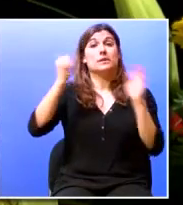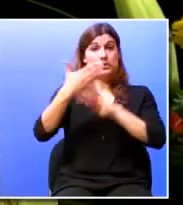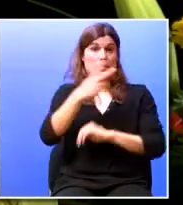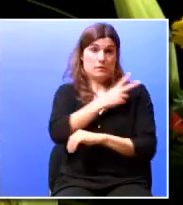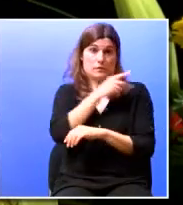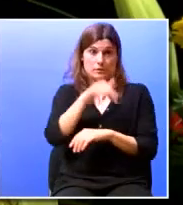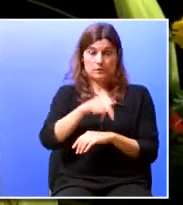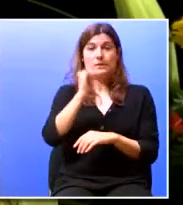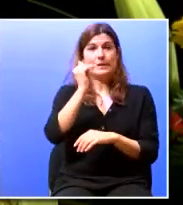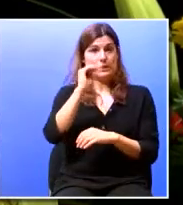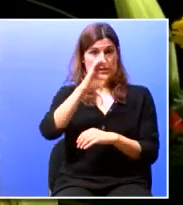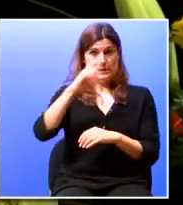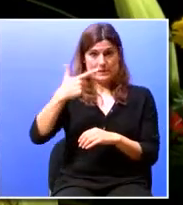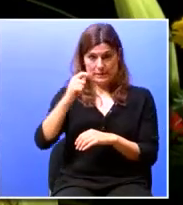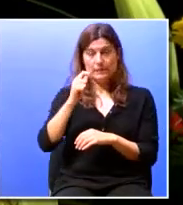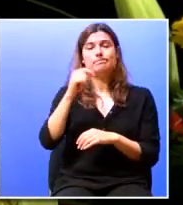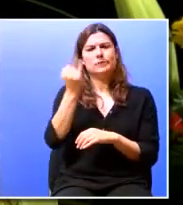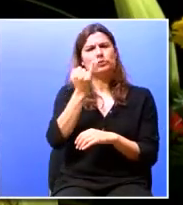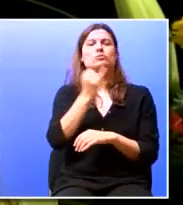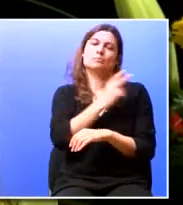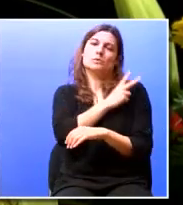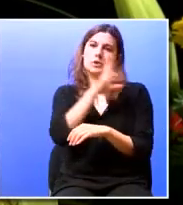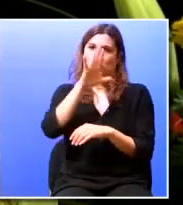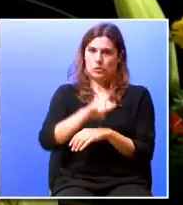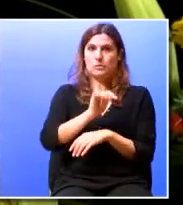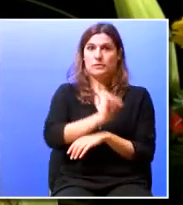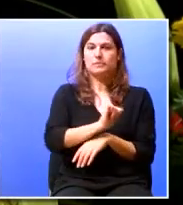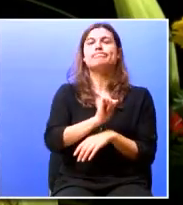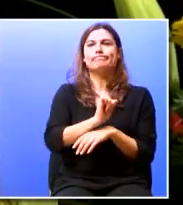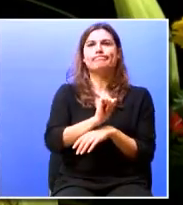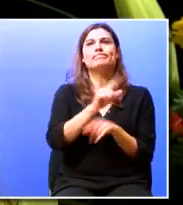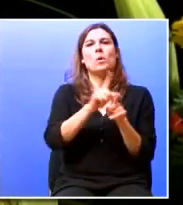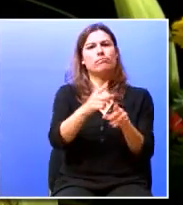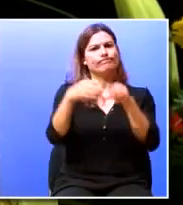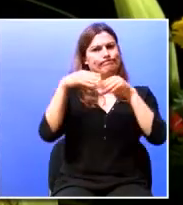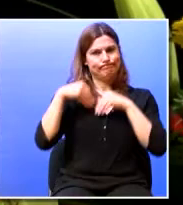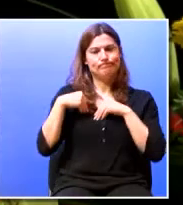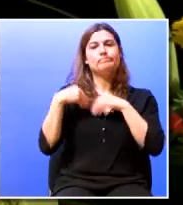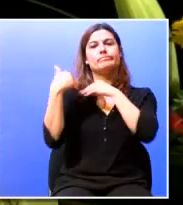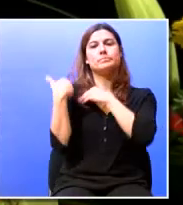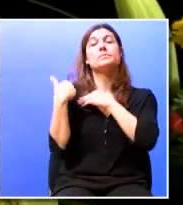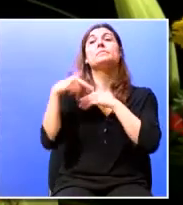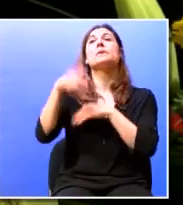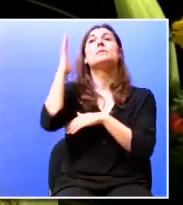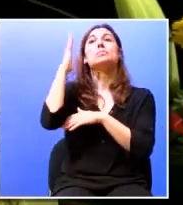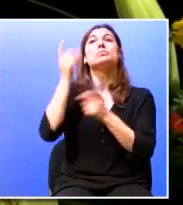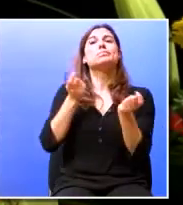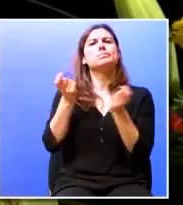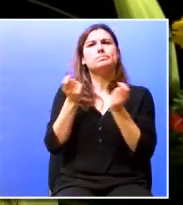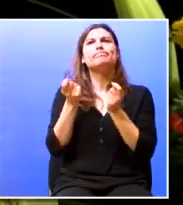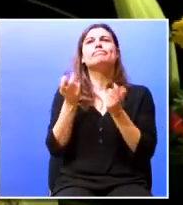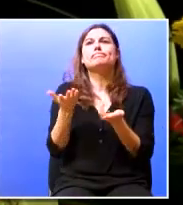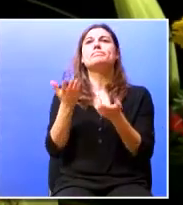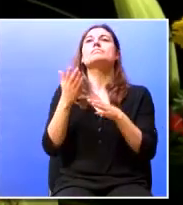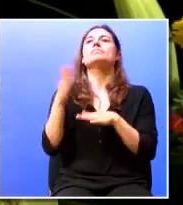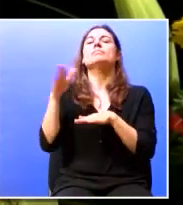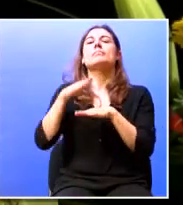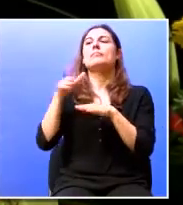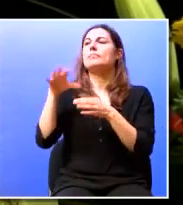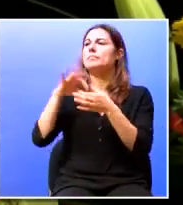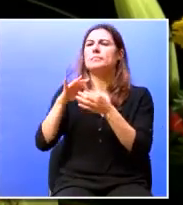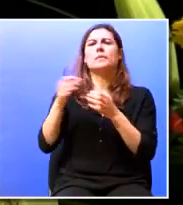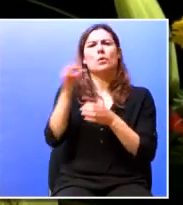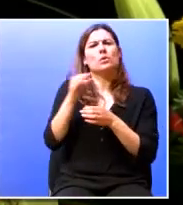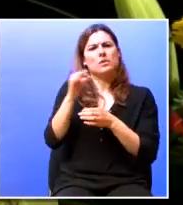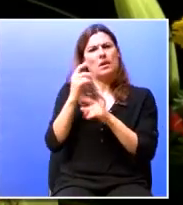Instituto Universitário de Lisboa, se comprometeu com a organização deste Congresso, através, sobretudo, da sua unidade